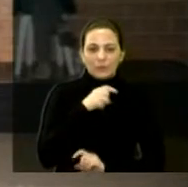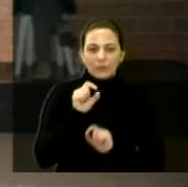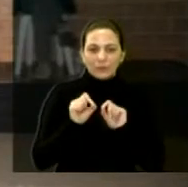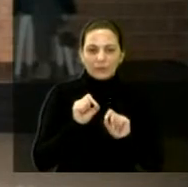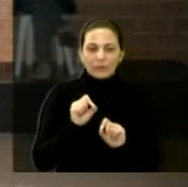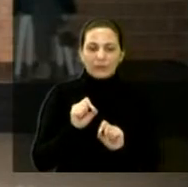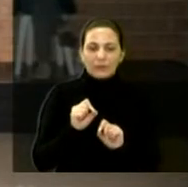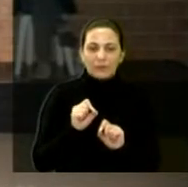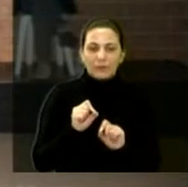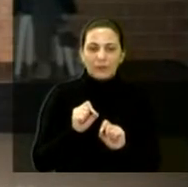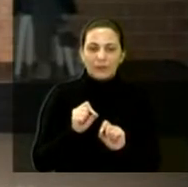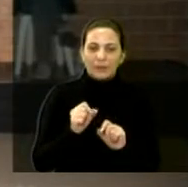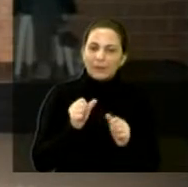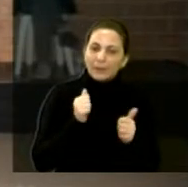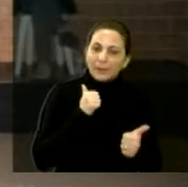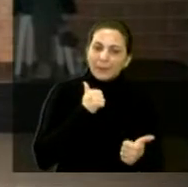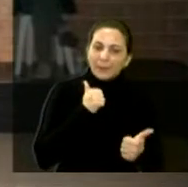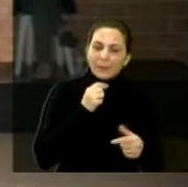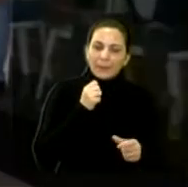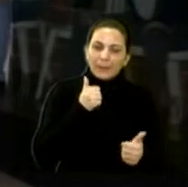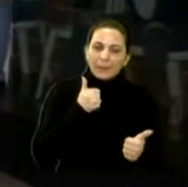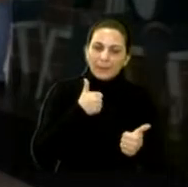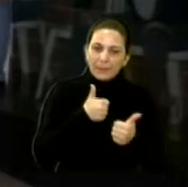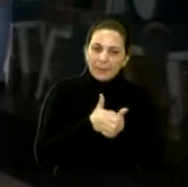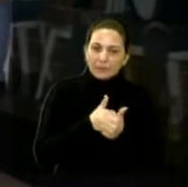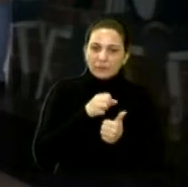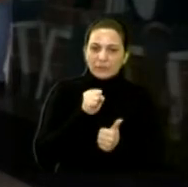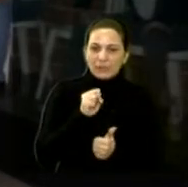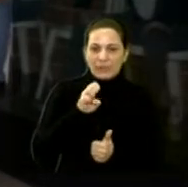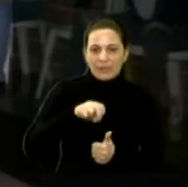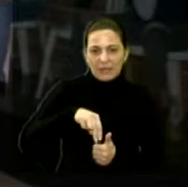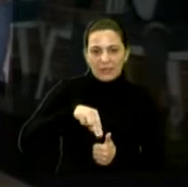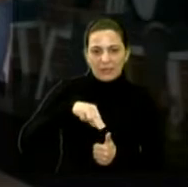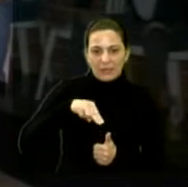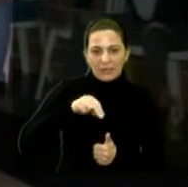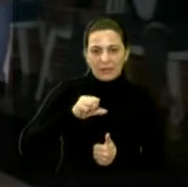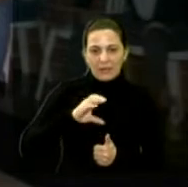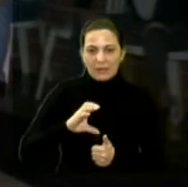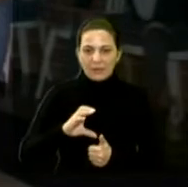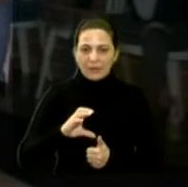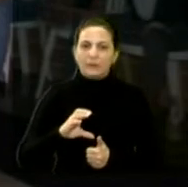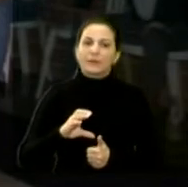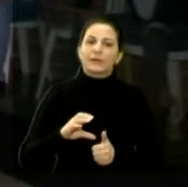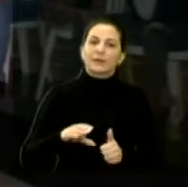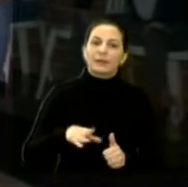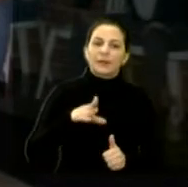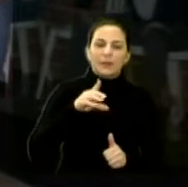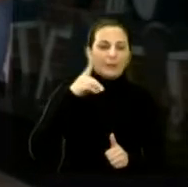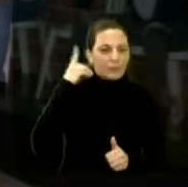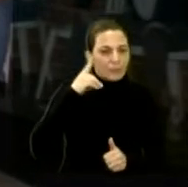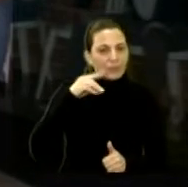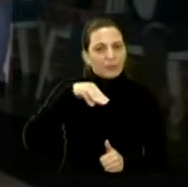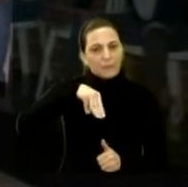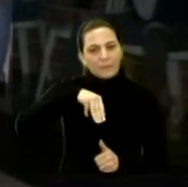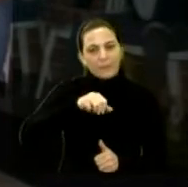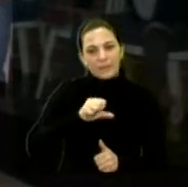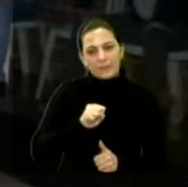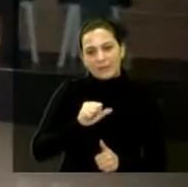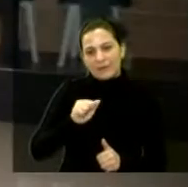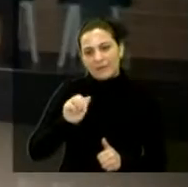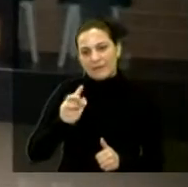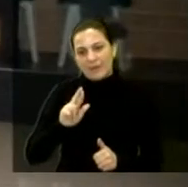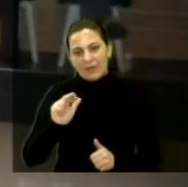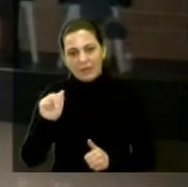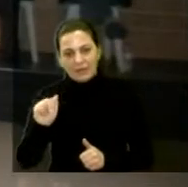Ao lado do Senac, teve presente o nosso deputado estadual, Roberto Massafera. Ao